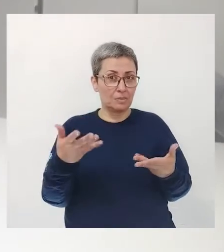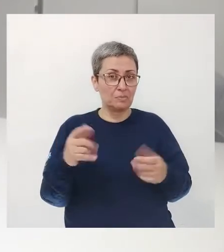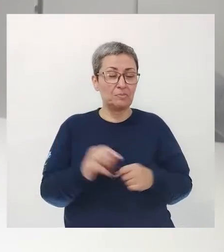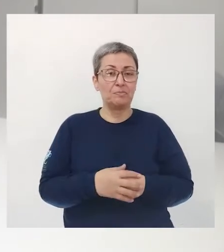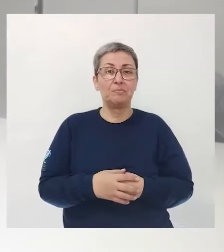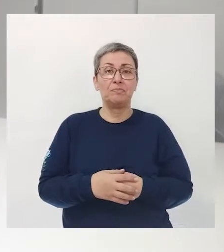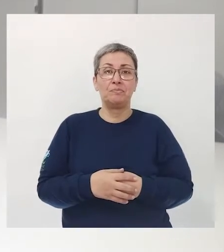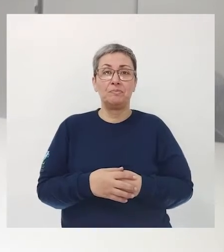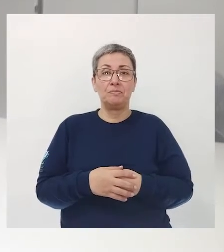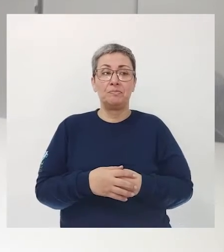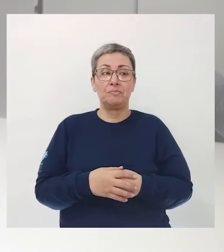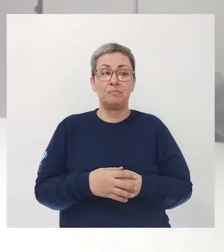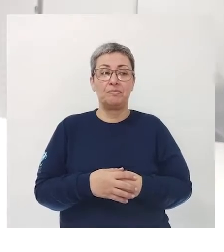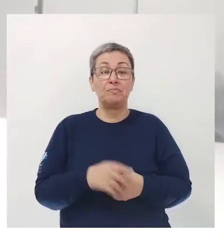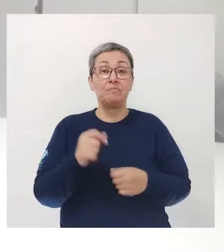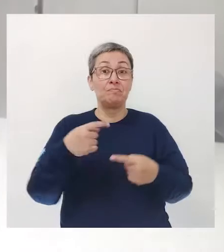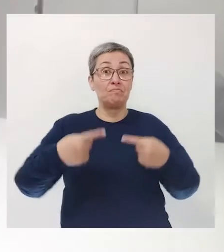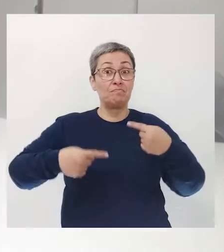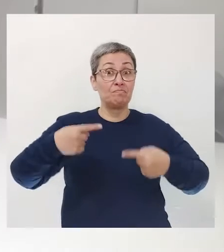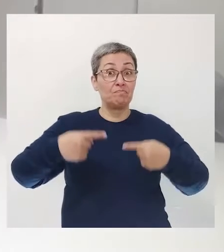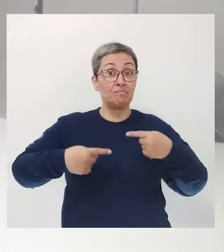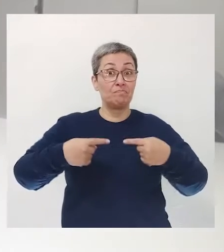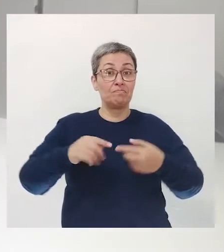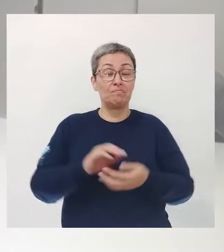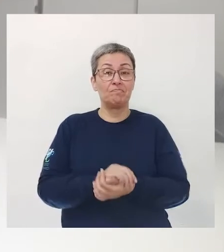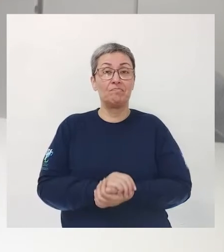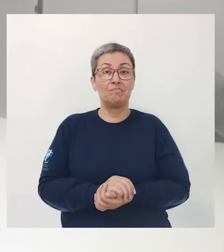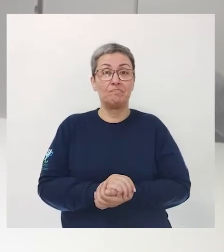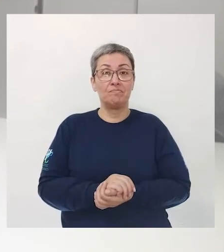eles? Hã? Política?